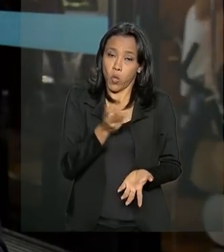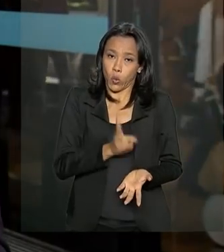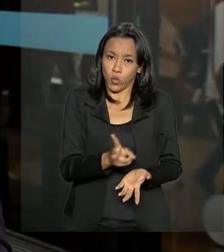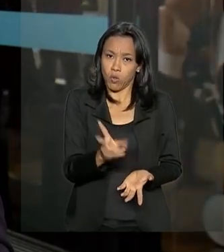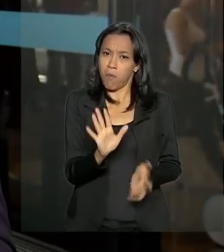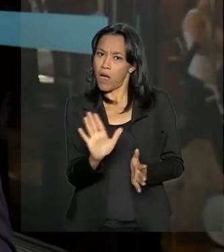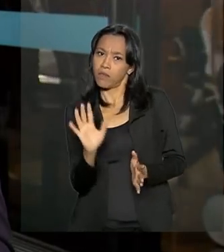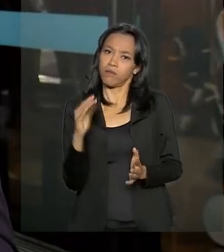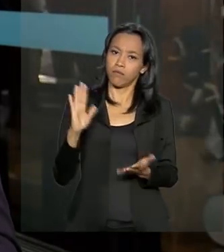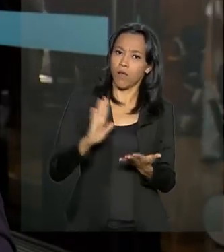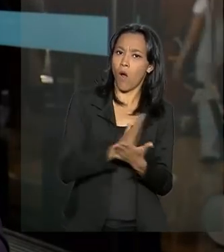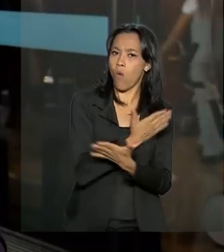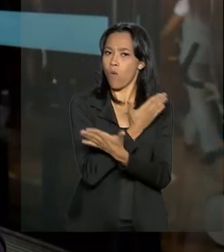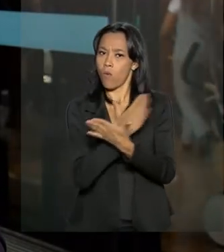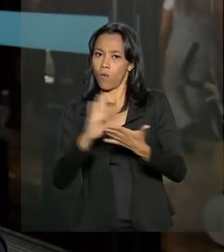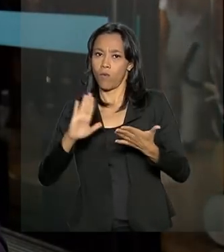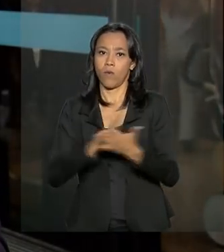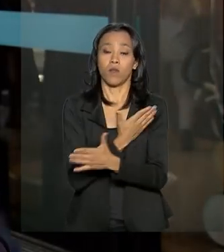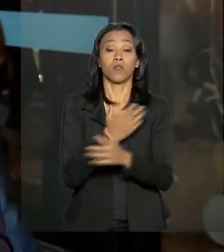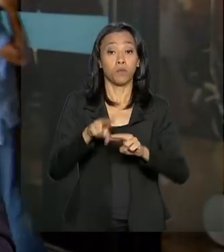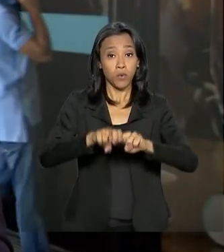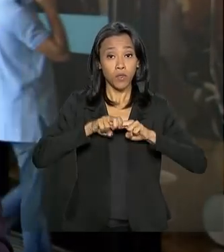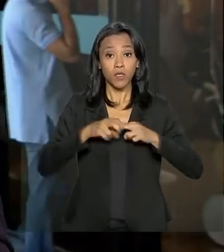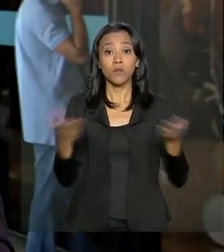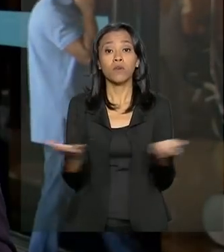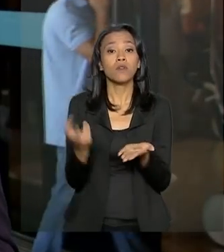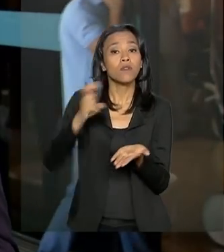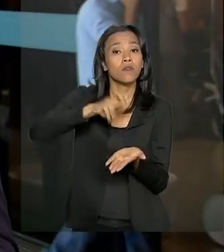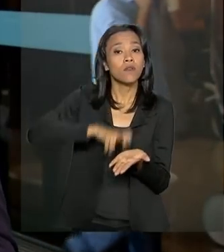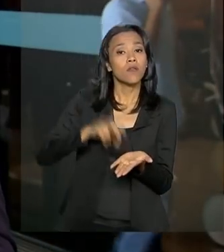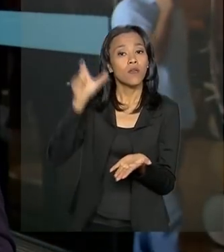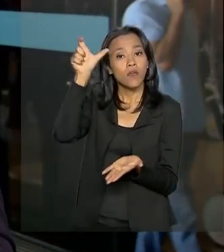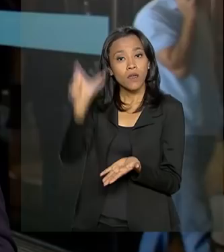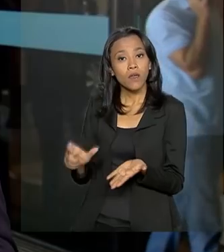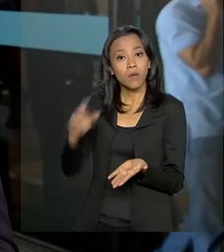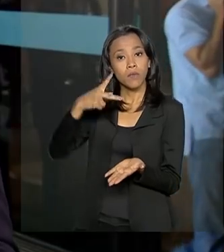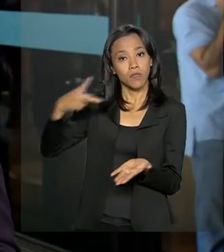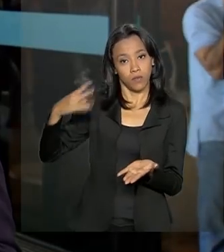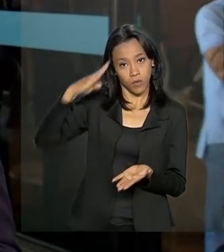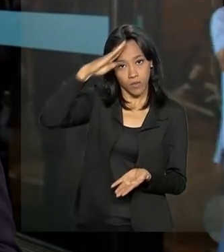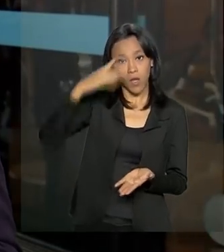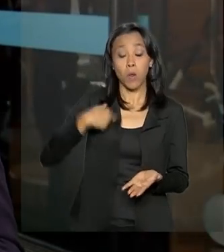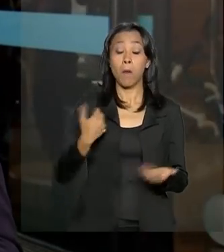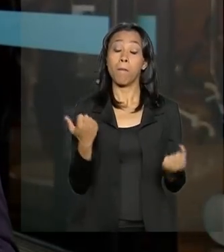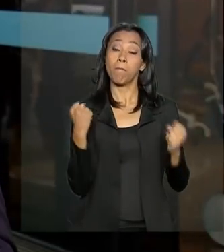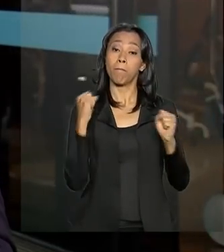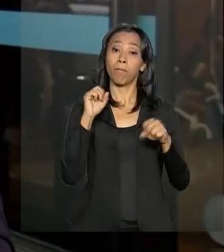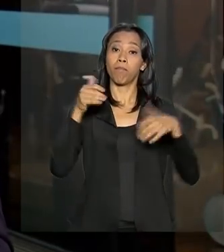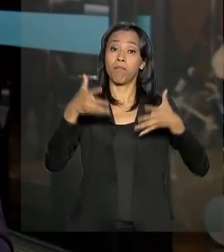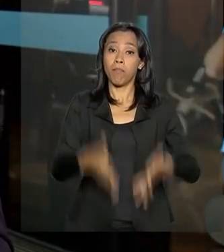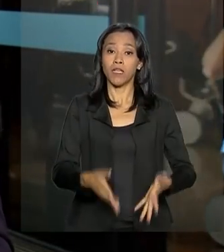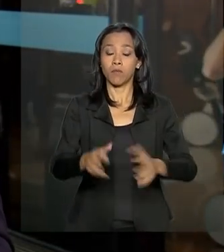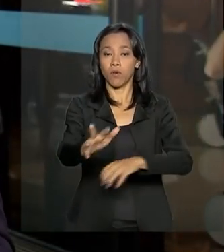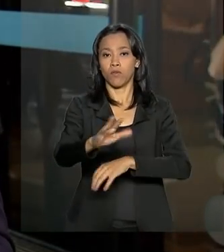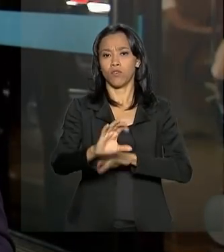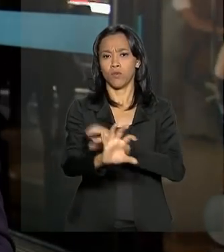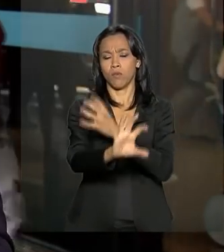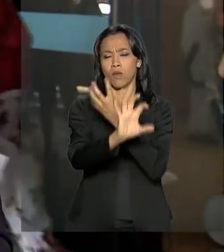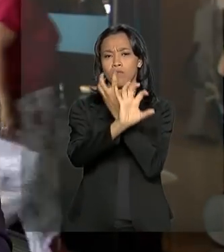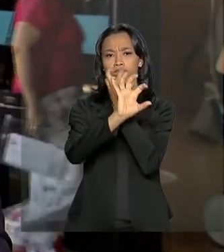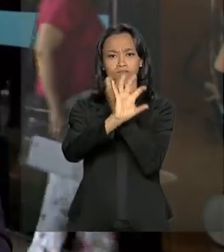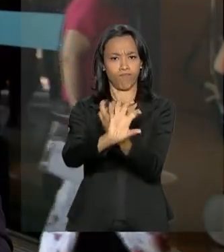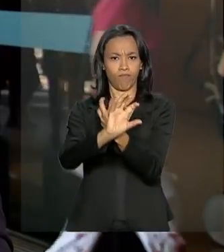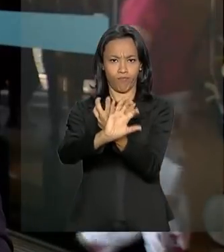restritas Por isso agora há pouco pela manhã o presidente participou de uma teleconferência Com o ministro do